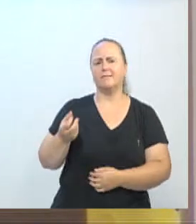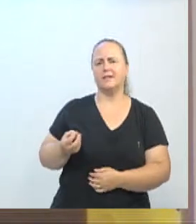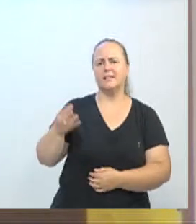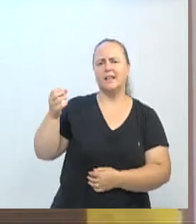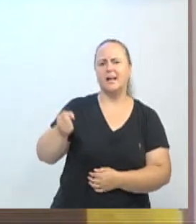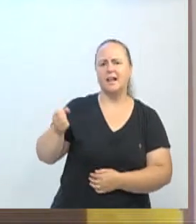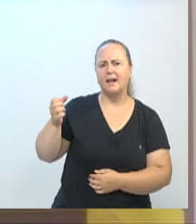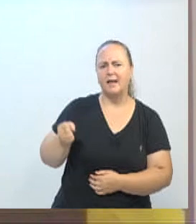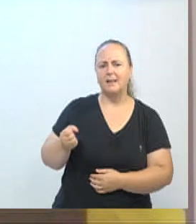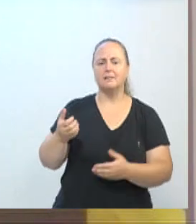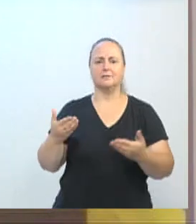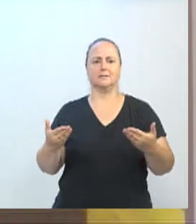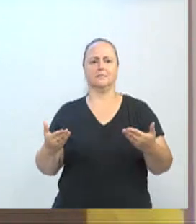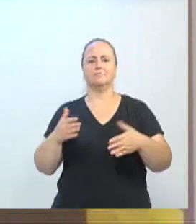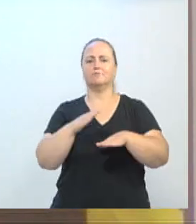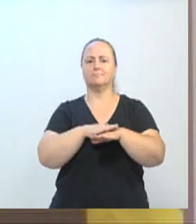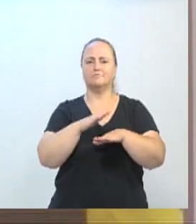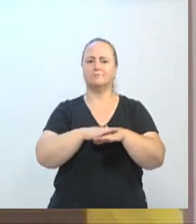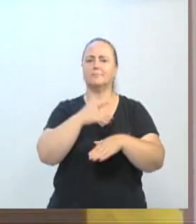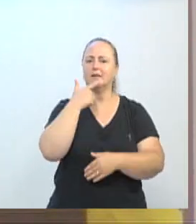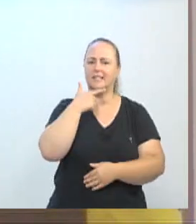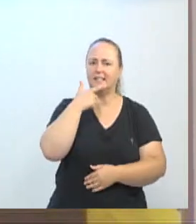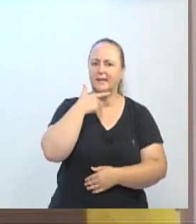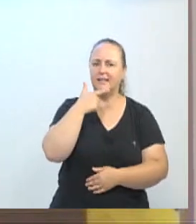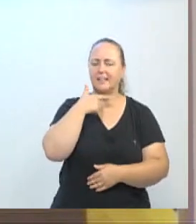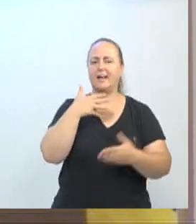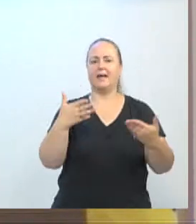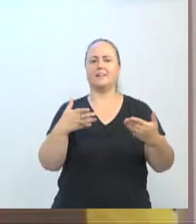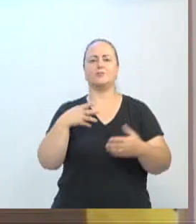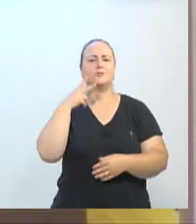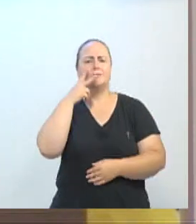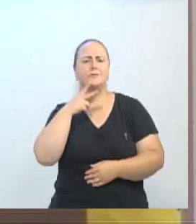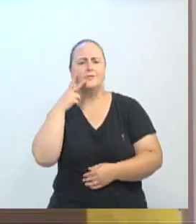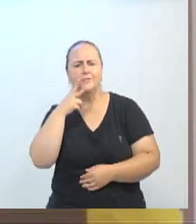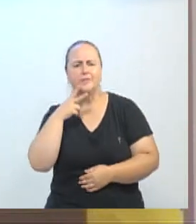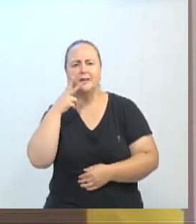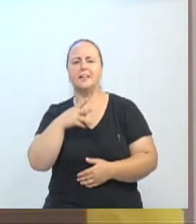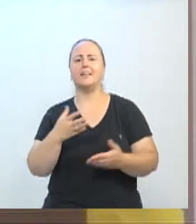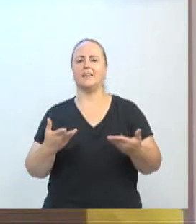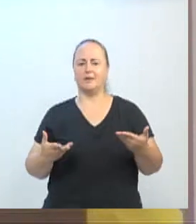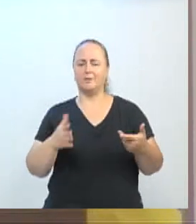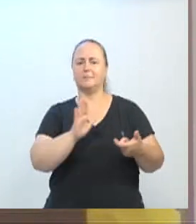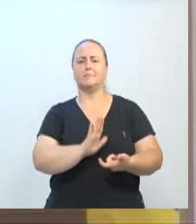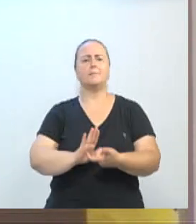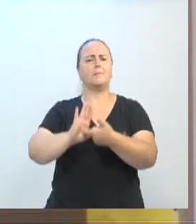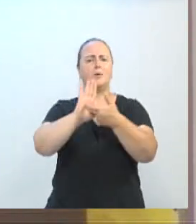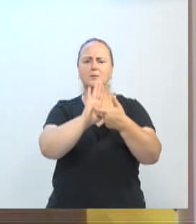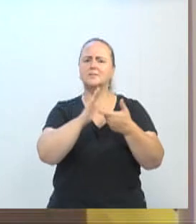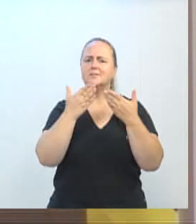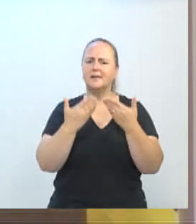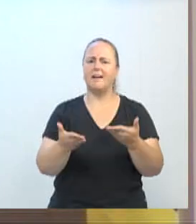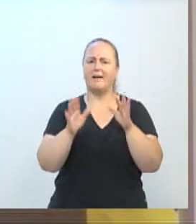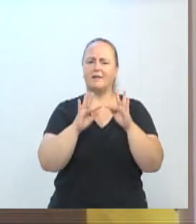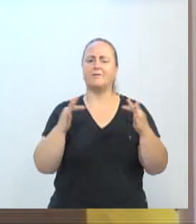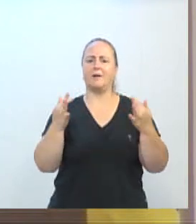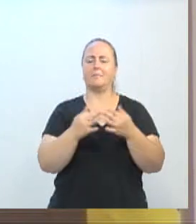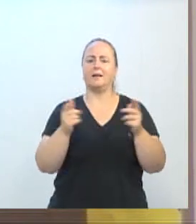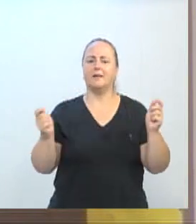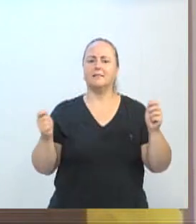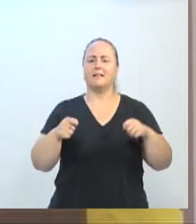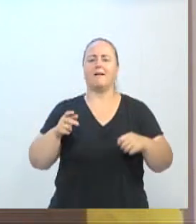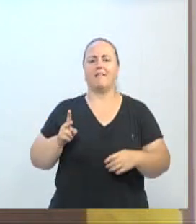produzir queijo, não vender uva, mas produzir vinho e que sirva de exemplo para outras famílias que possam